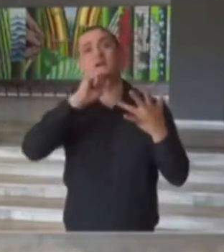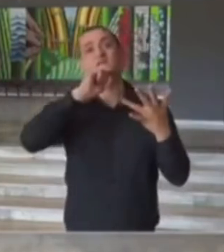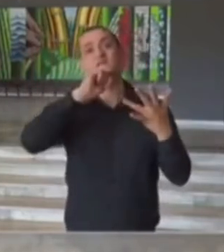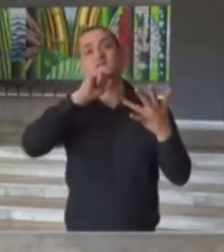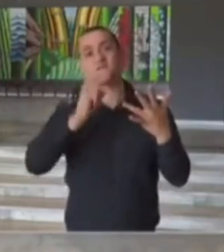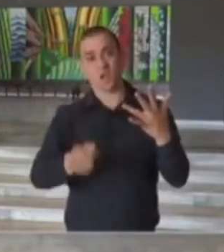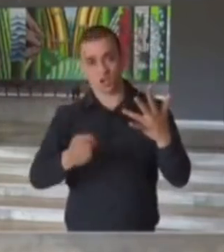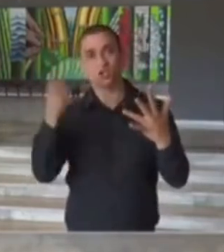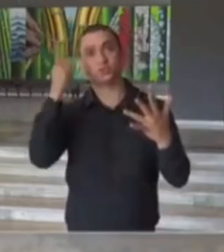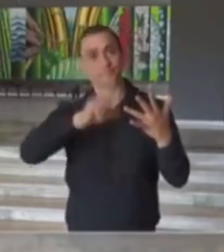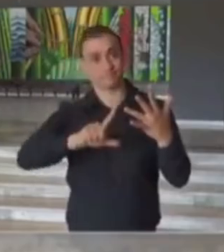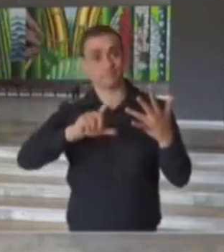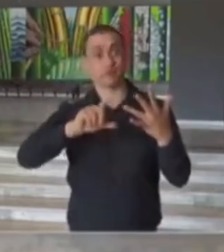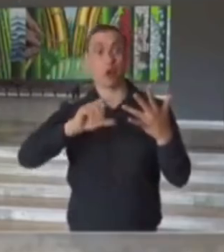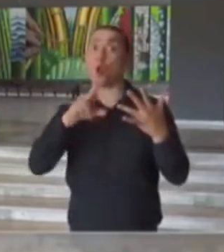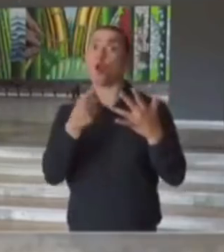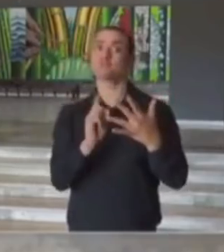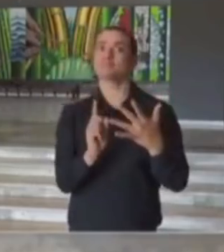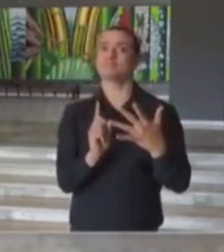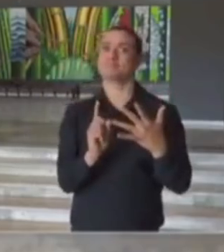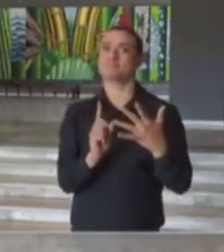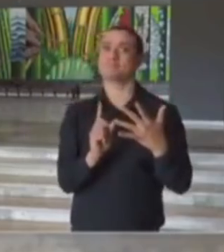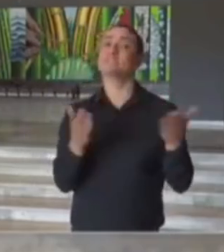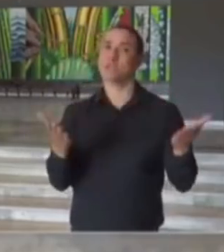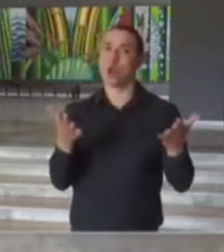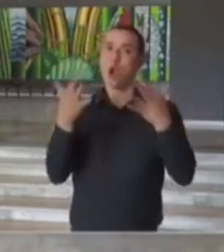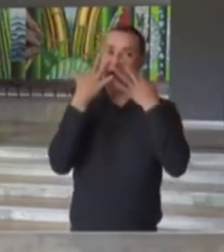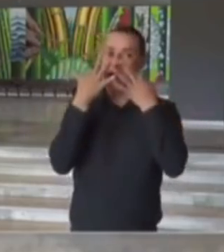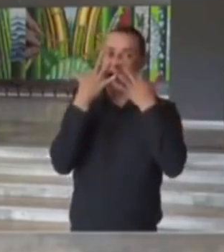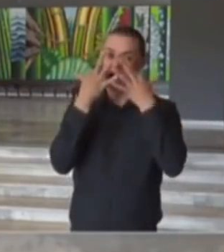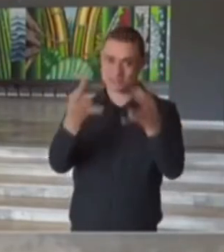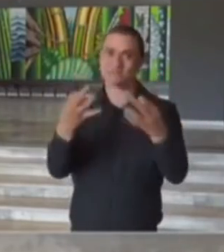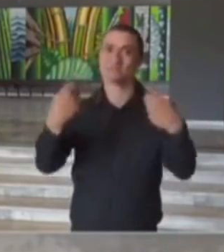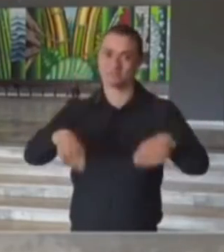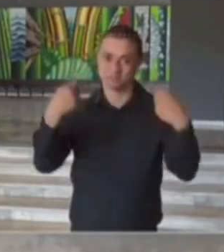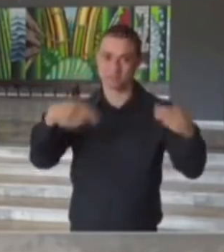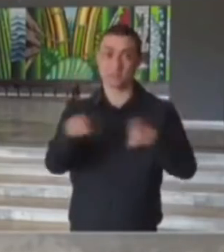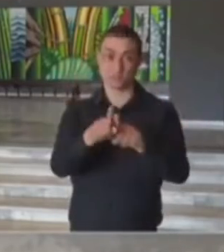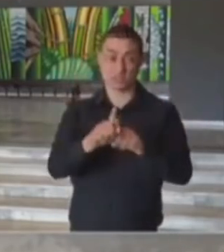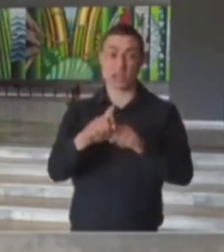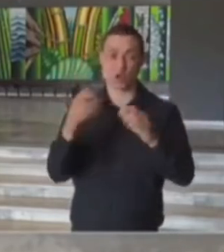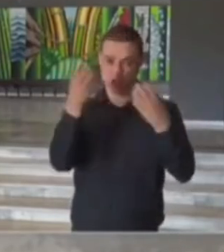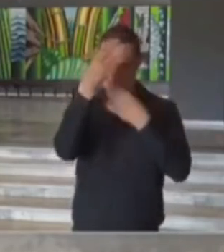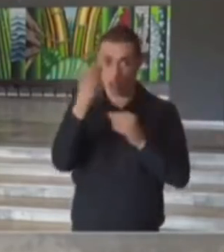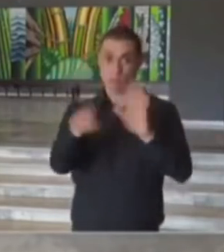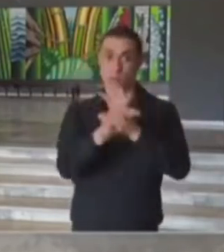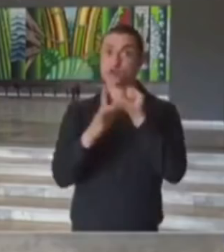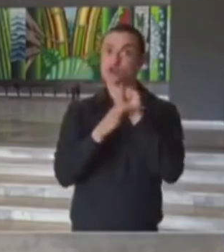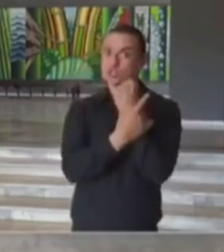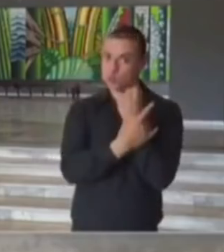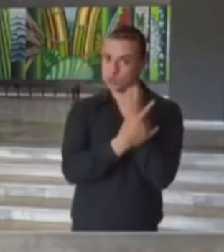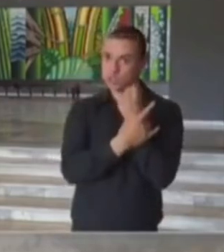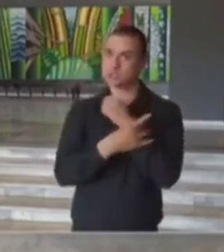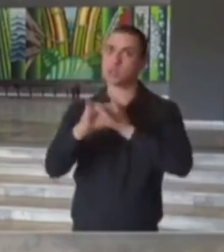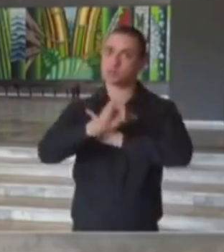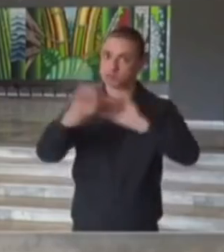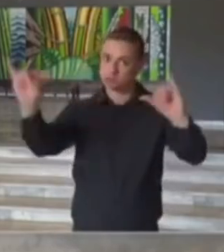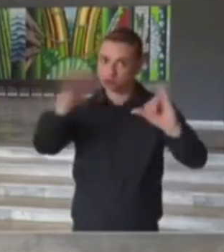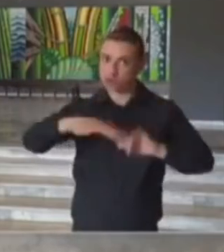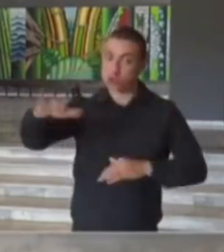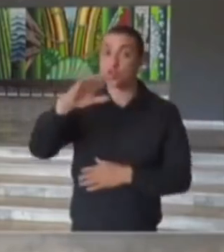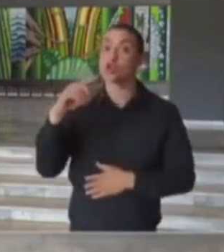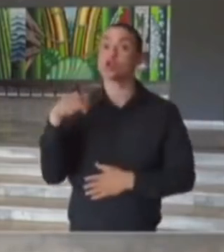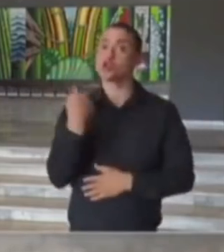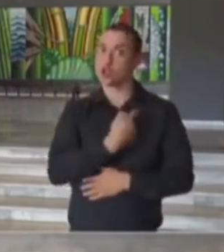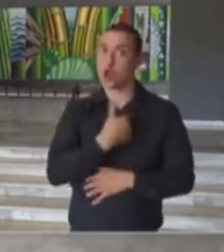progredir ou não. Então, temos que ter muita atenção, que são dados de segurança. Eu gostaria muito de reforçar que